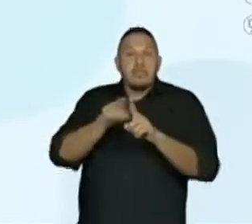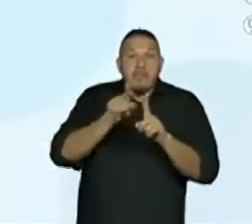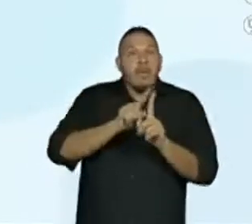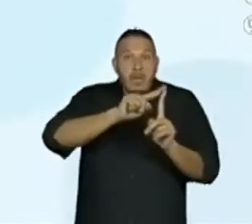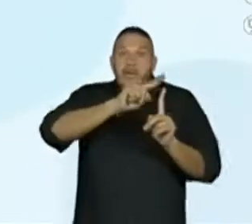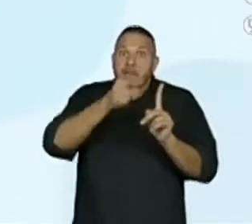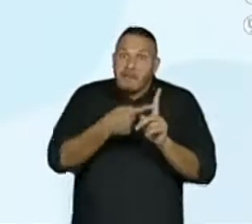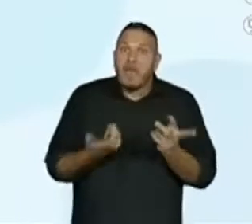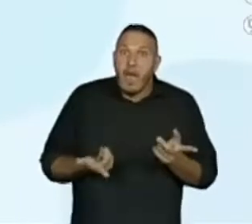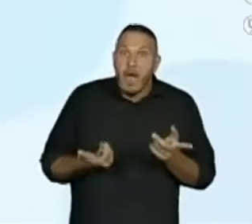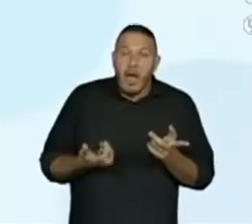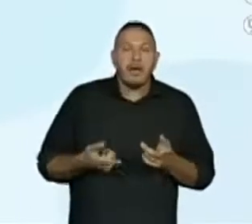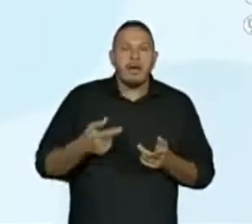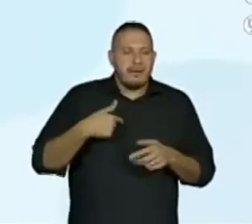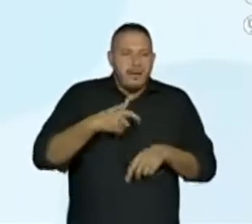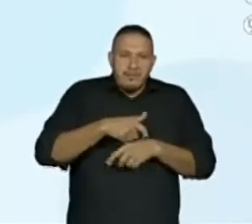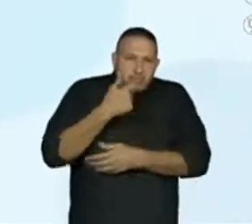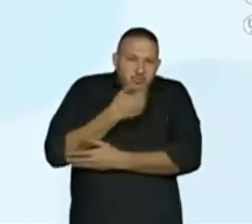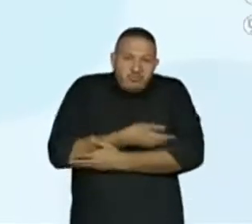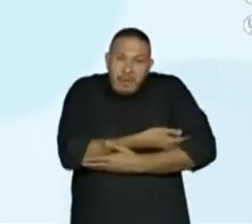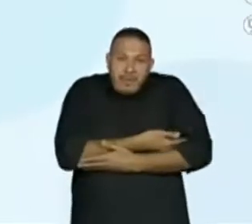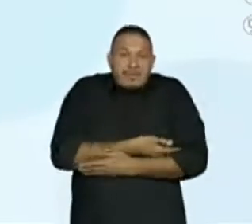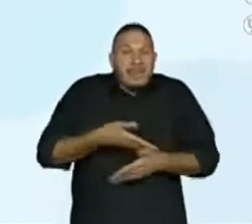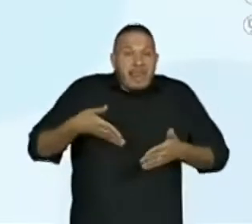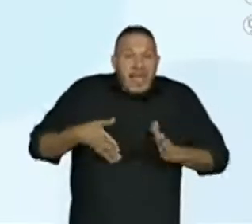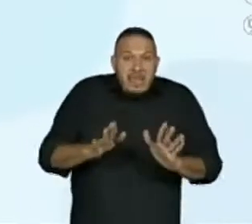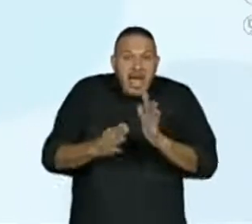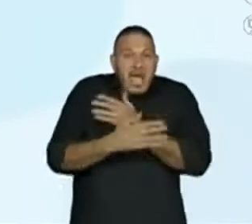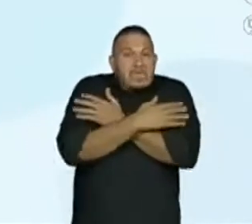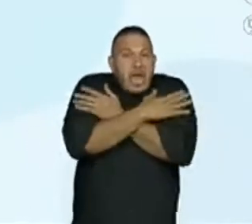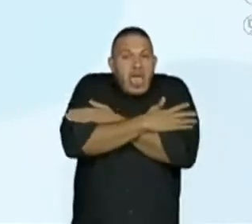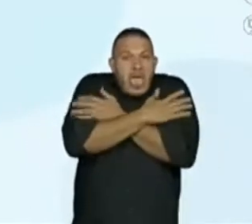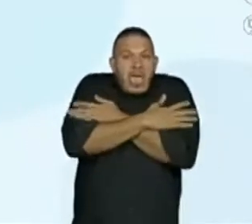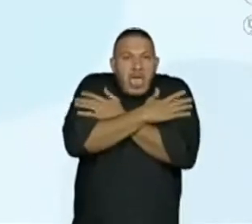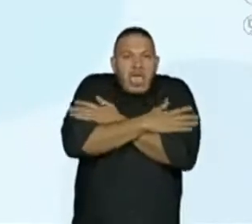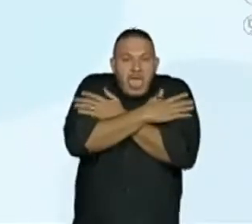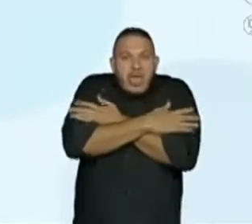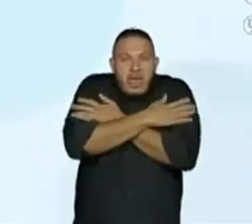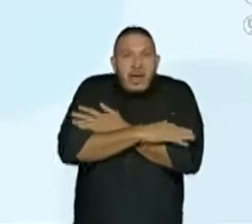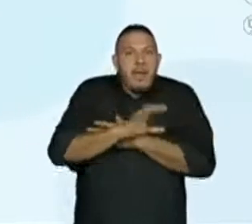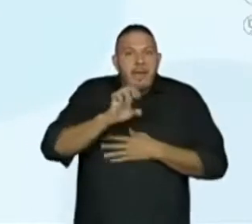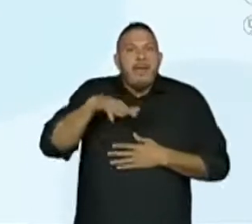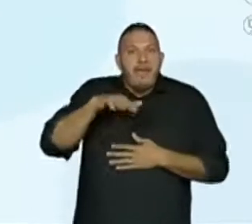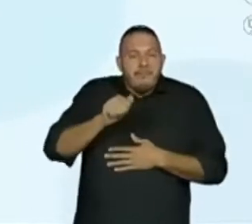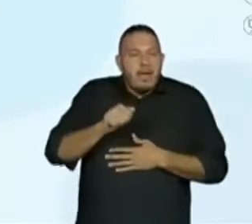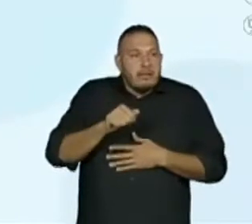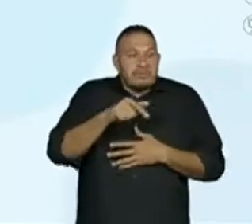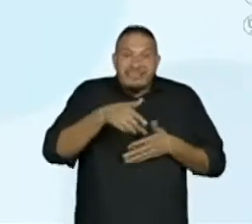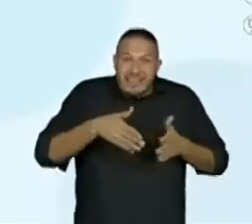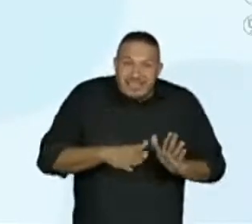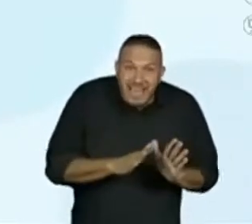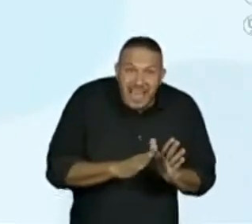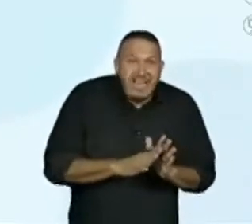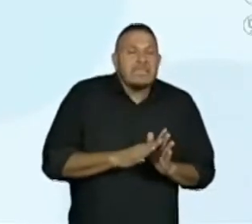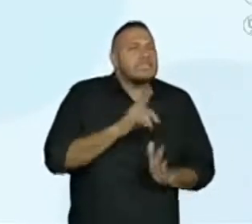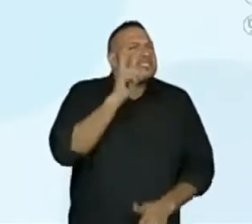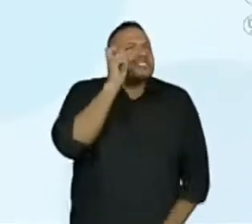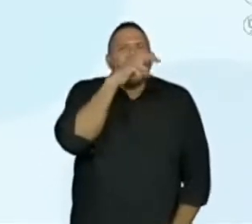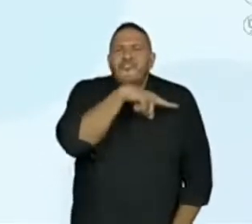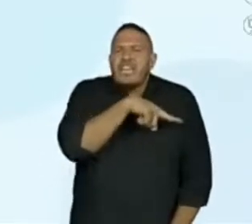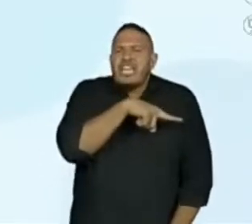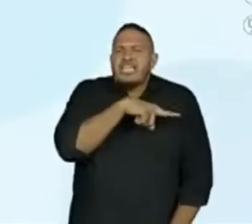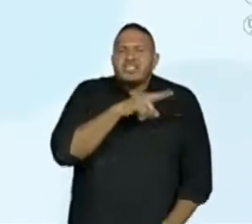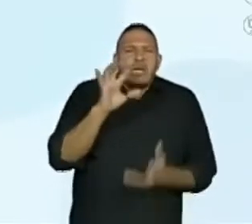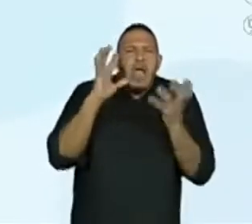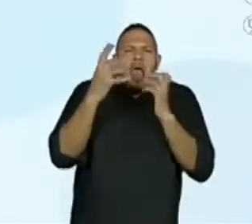criança que nascesse no inverno constelação da ema teria poucas chances de sobreviver às adversidades